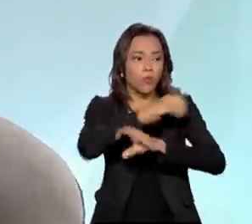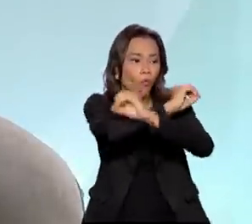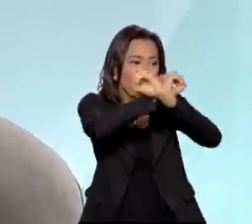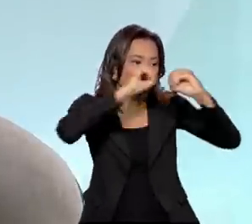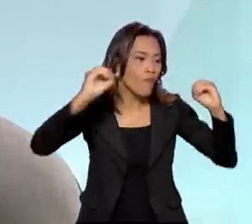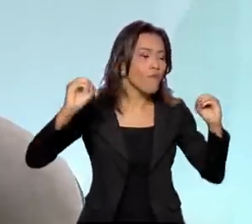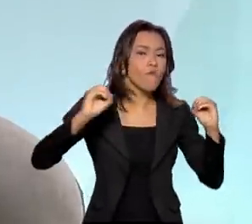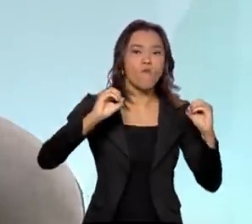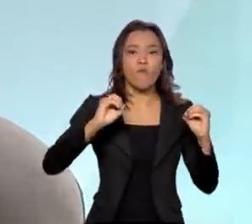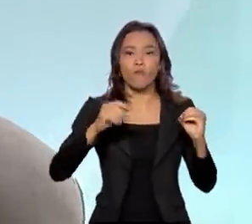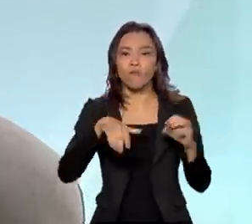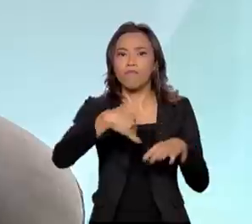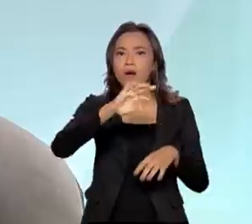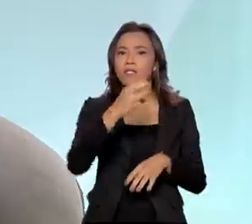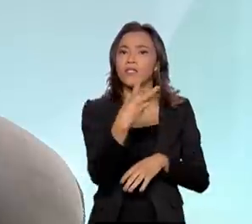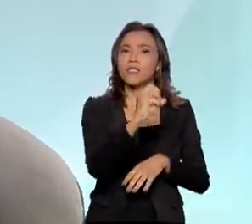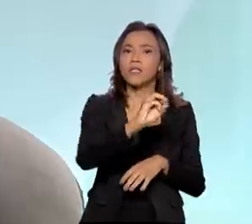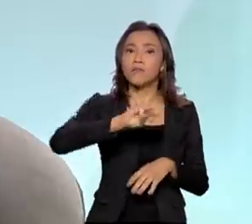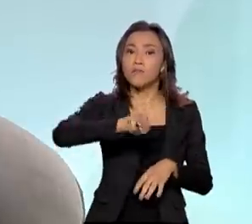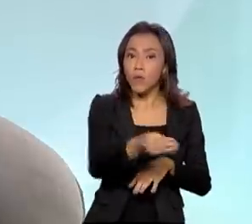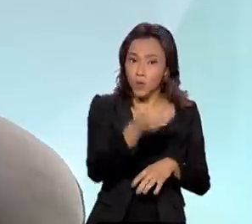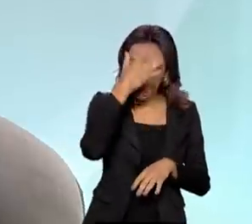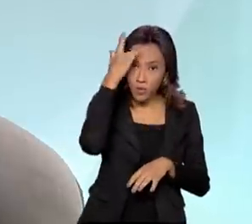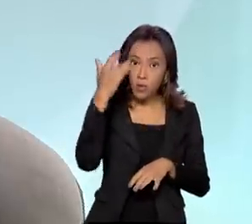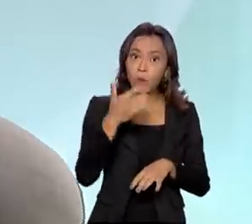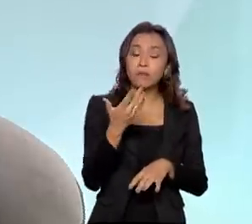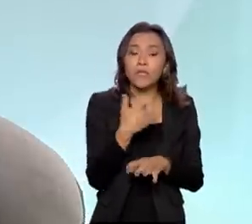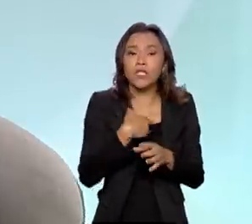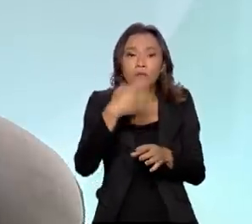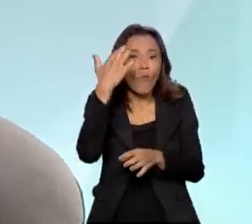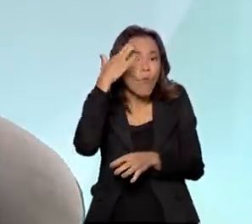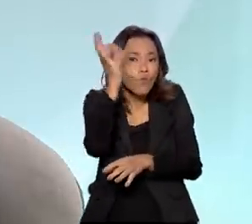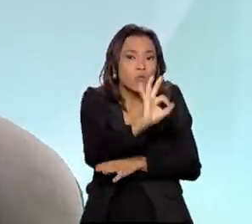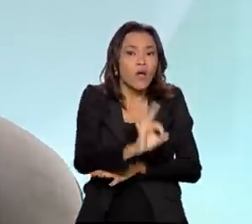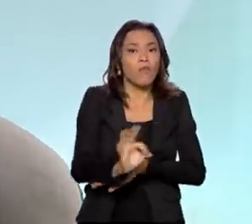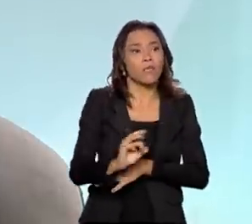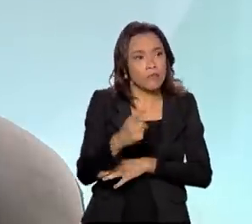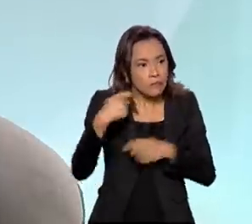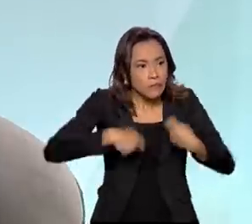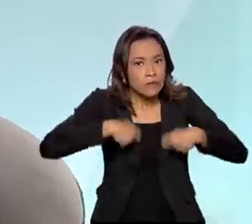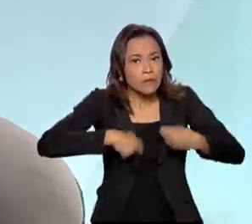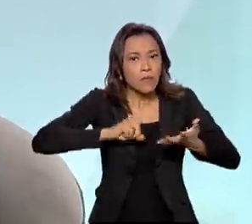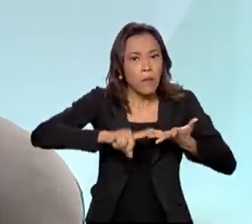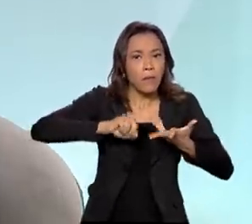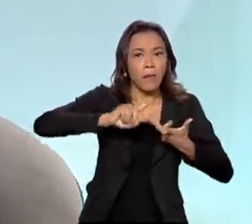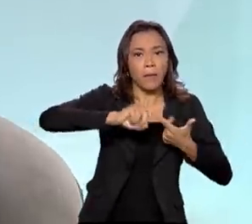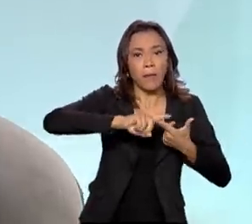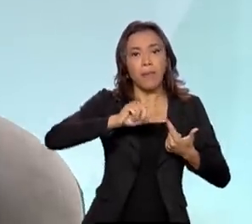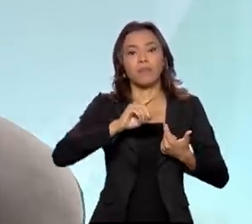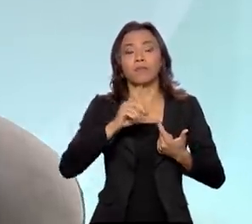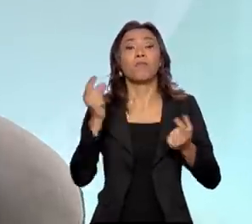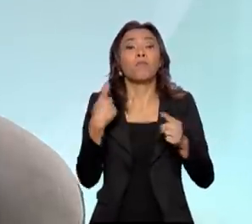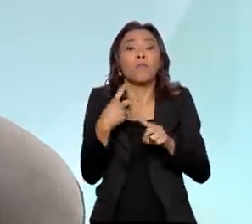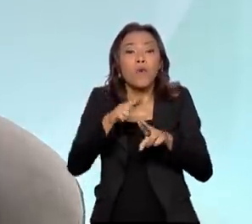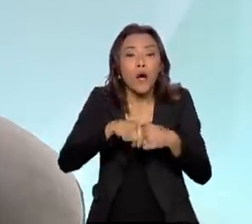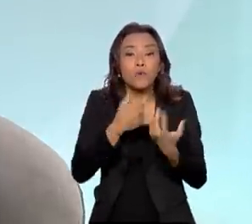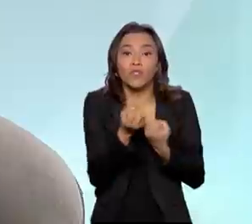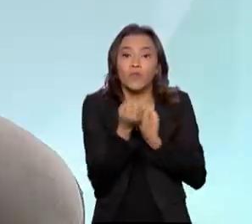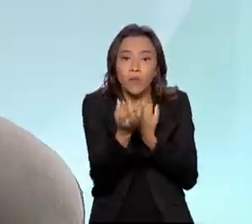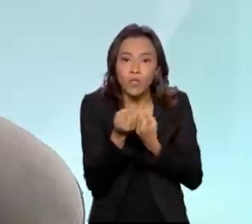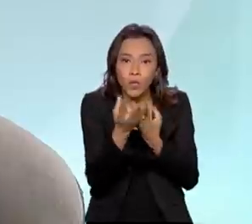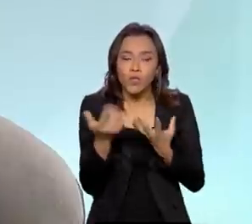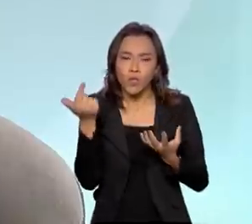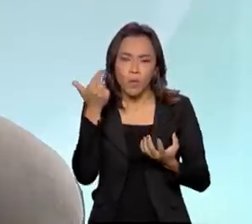mais de 30 milhões de pessoas que foram identificadas através do cruzamento dessas fontes de dados. Conseguimos cruzar mais de